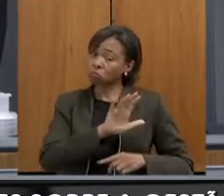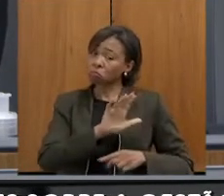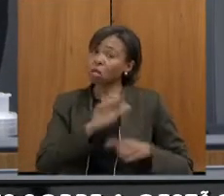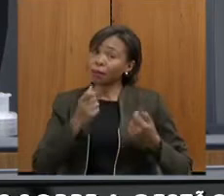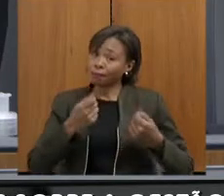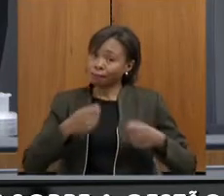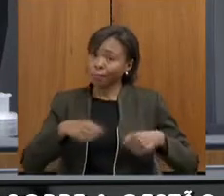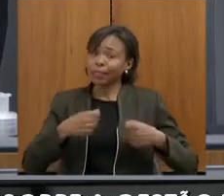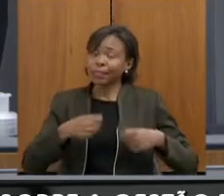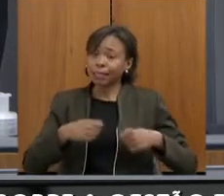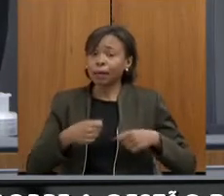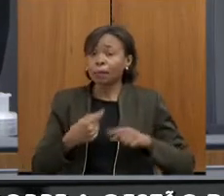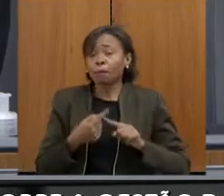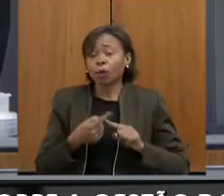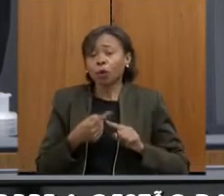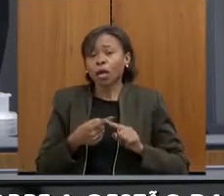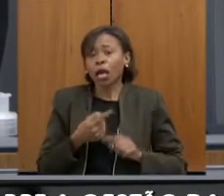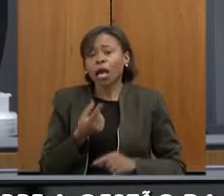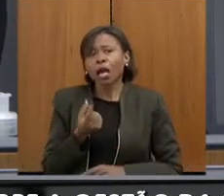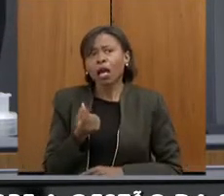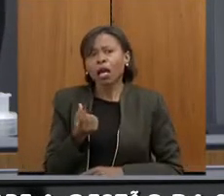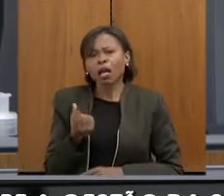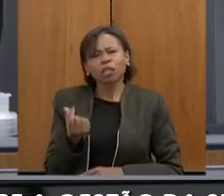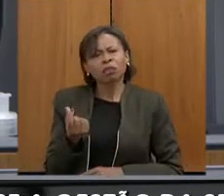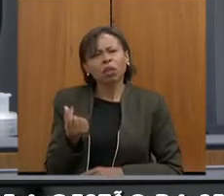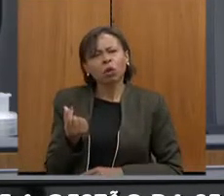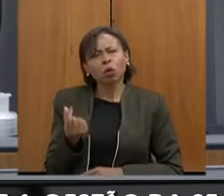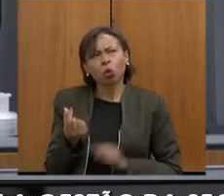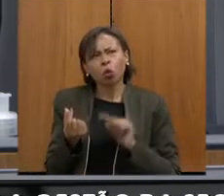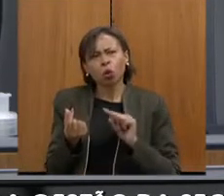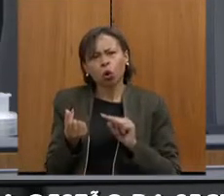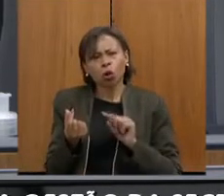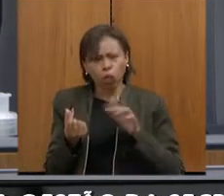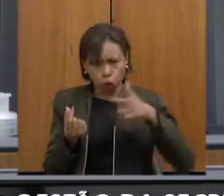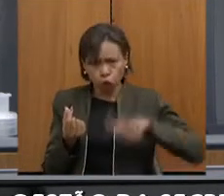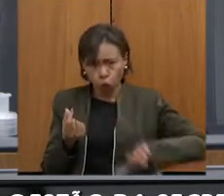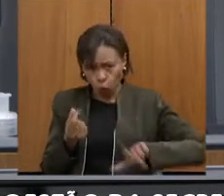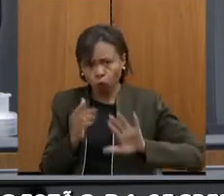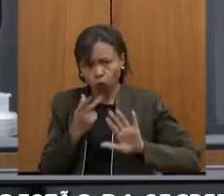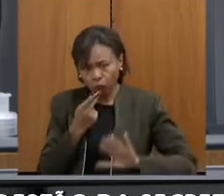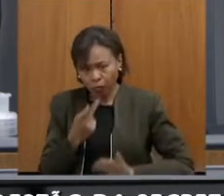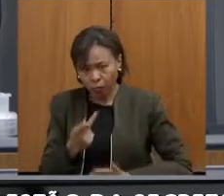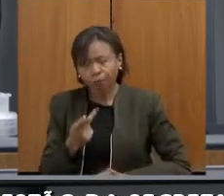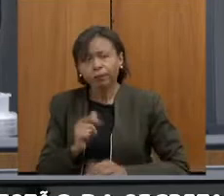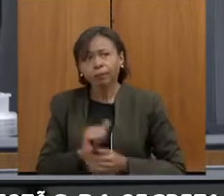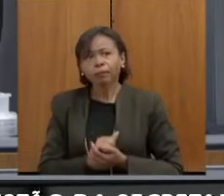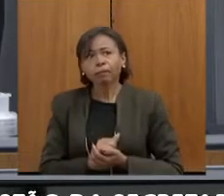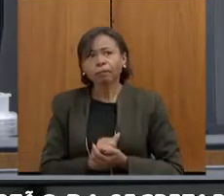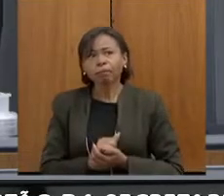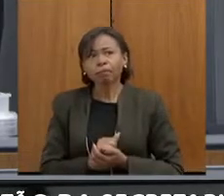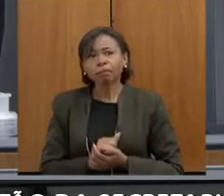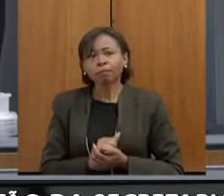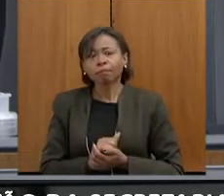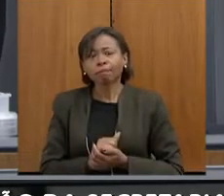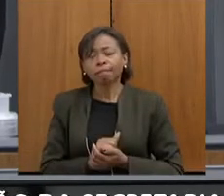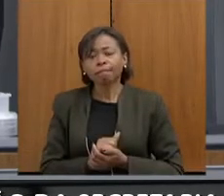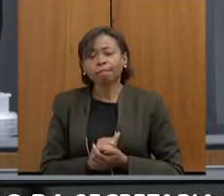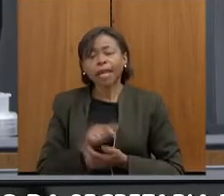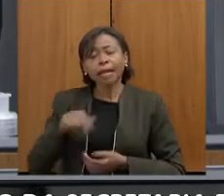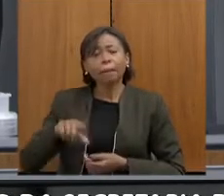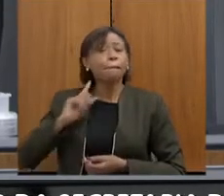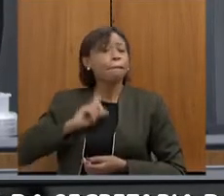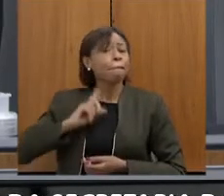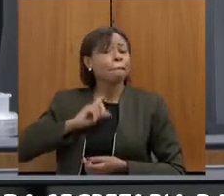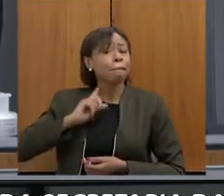só esse valor corresponde, vou repetir, a diferença que Minas poderia pagar